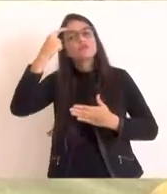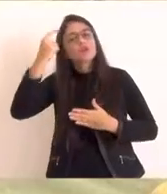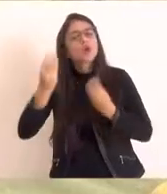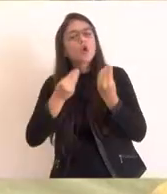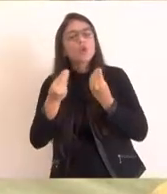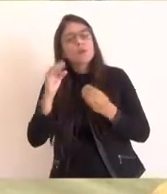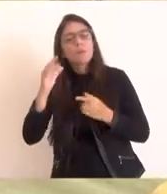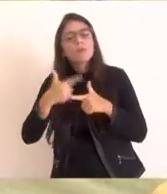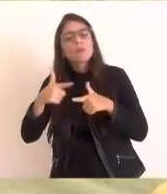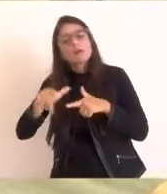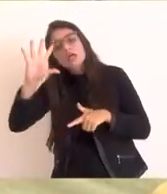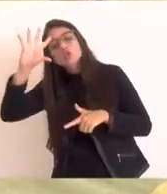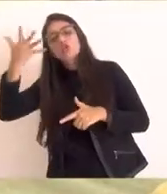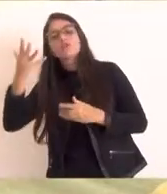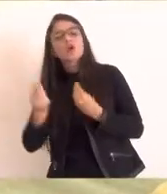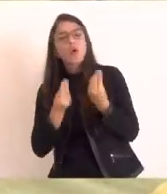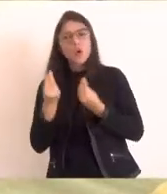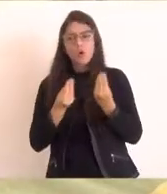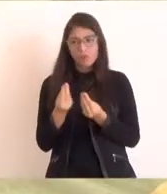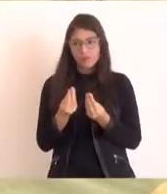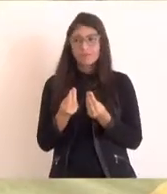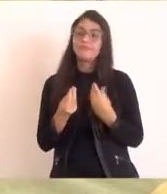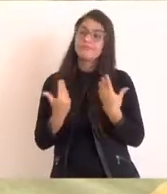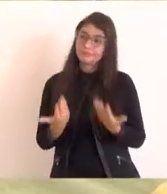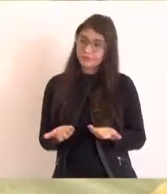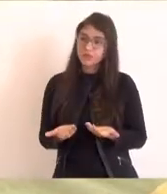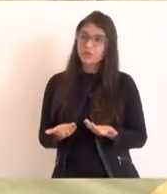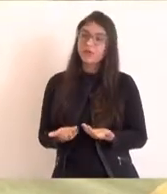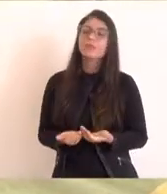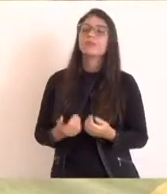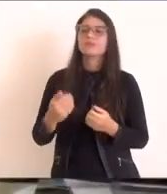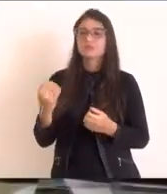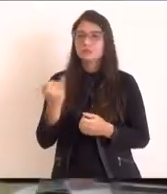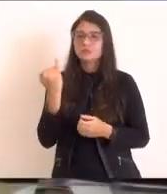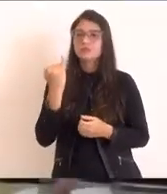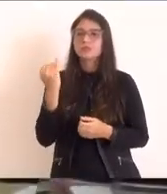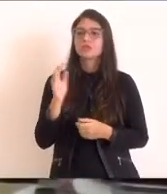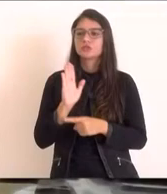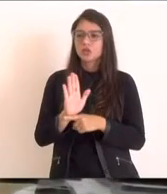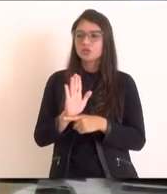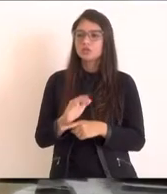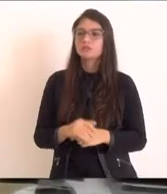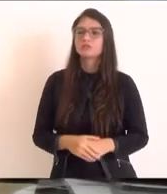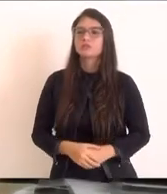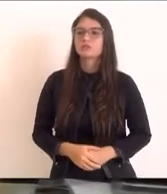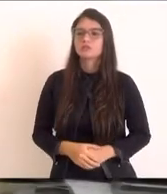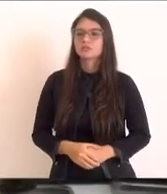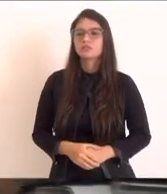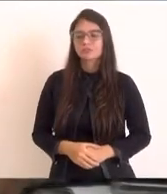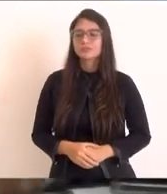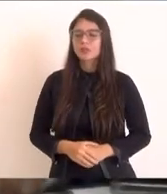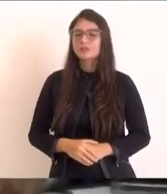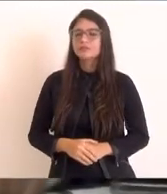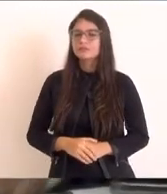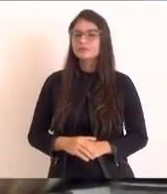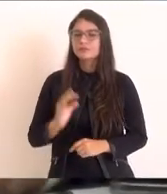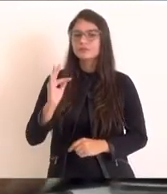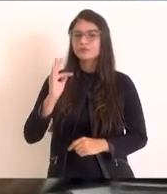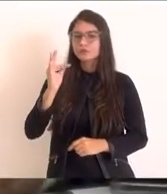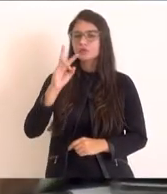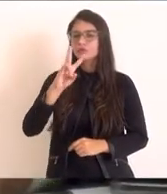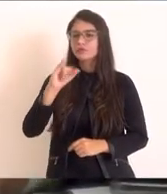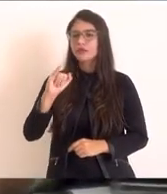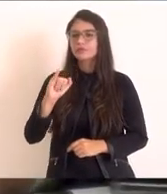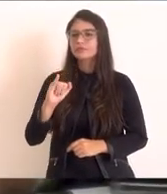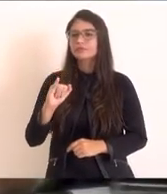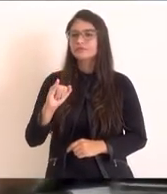um acompanhamento das áreas, porque a pode potencializar, inclusive. pode deixar que da próxima vez você